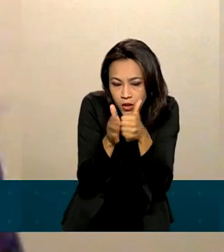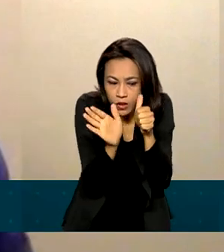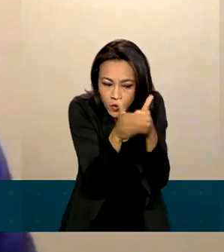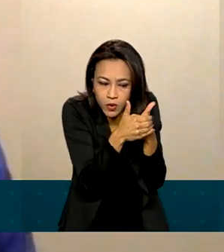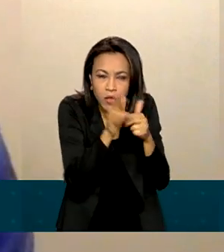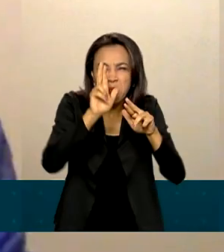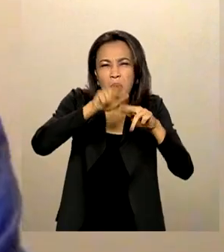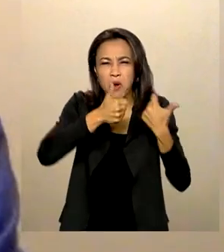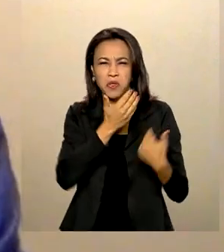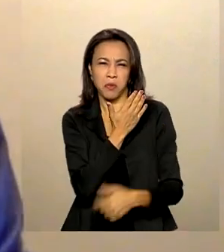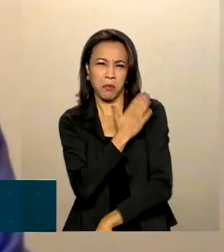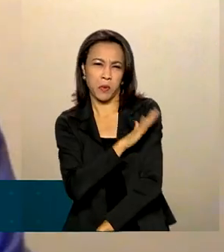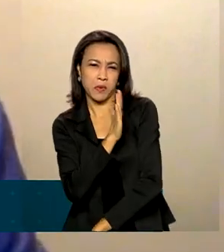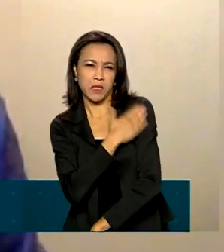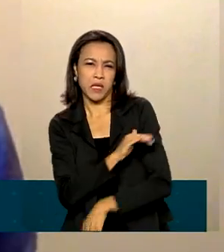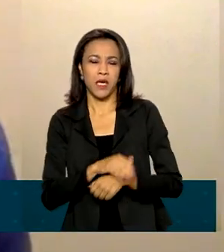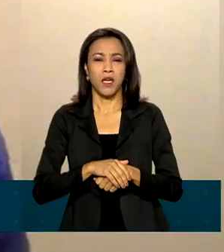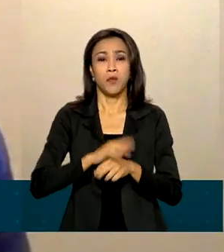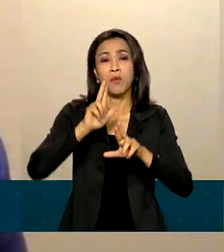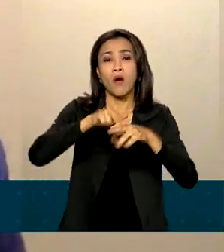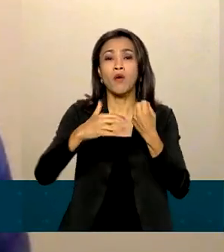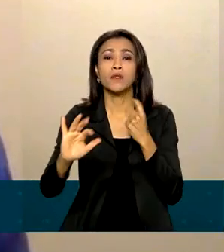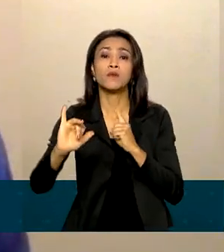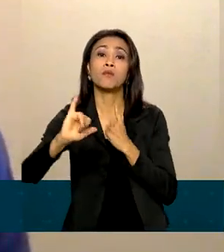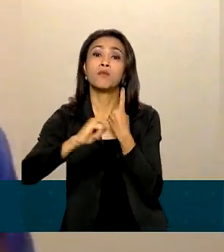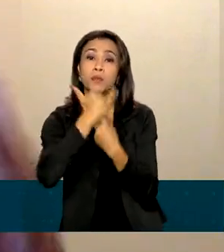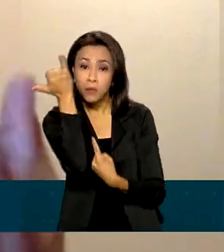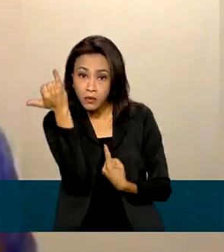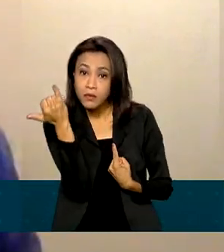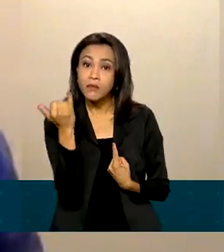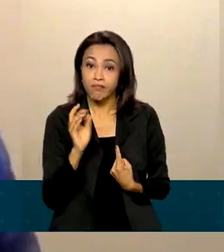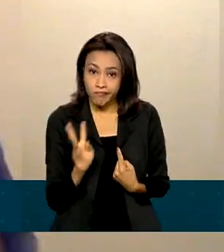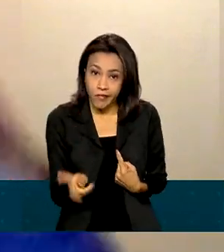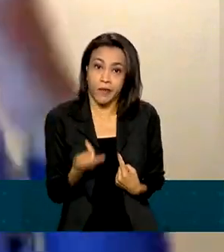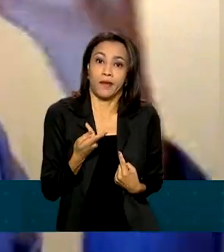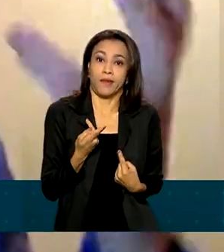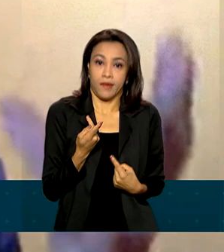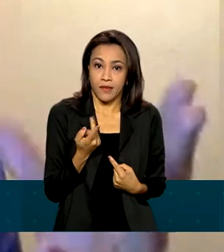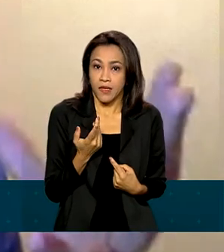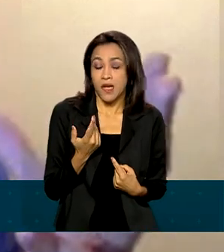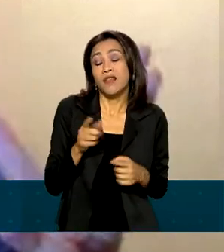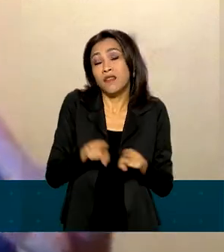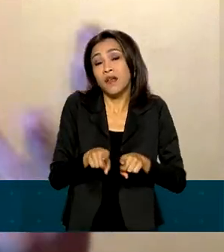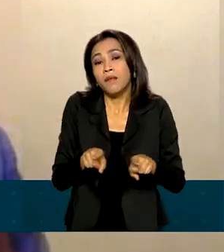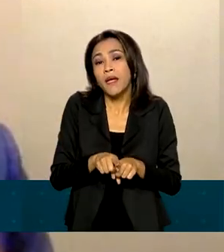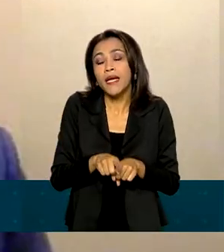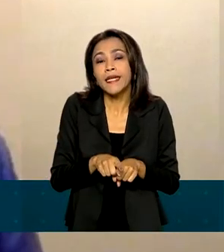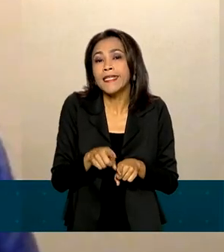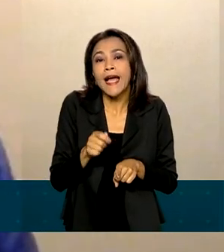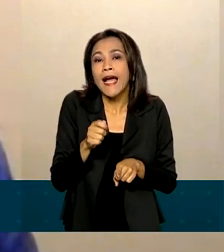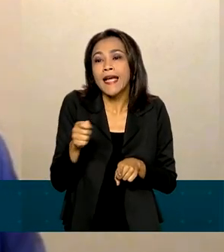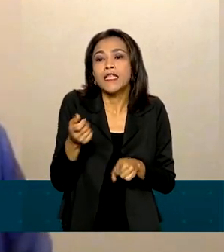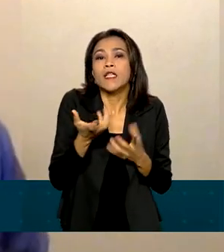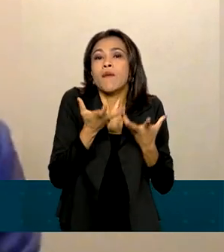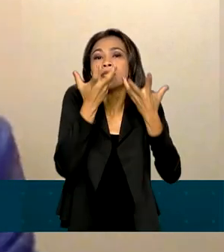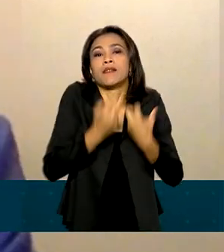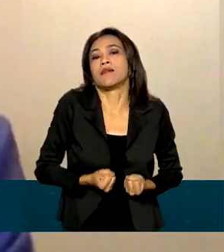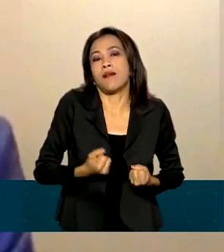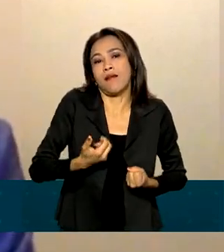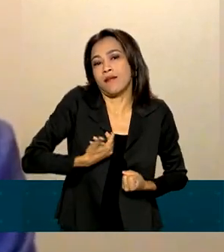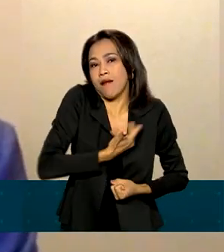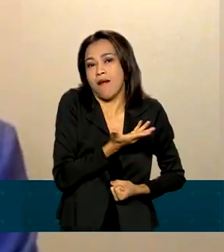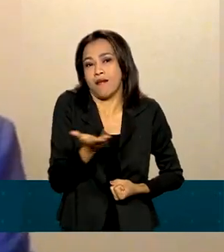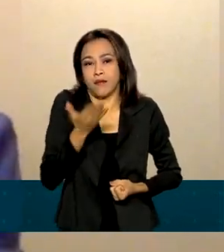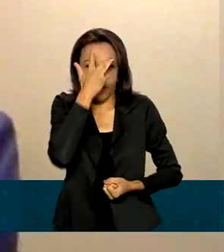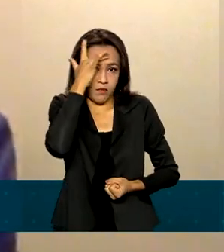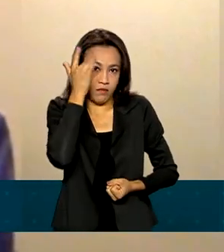preconceito, por conta do bullying. Então, existe também uma não aceitação dessas pessoas. E o dia